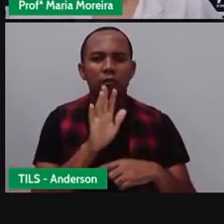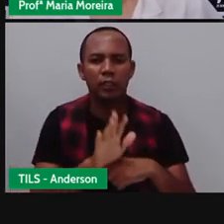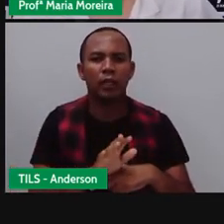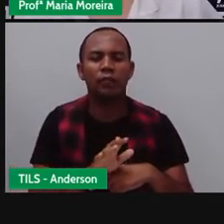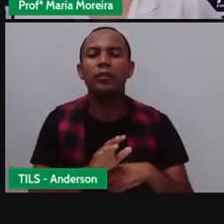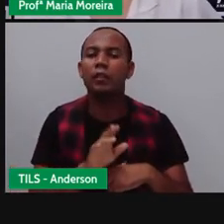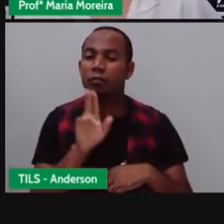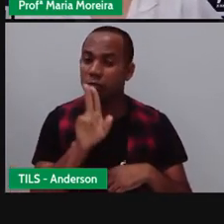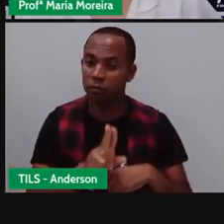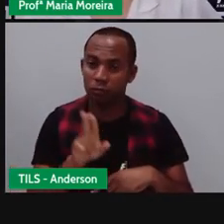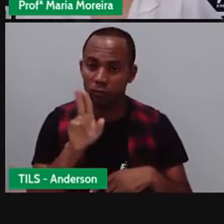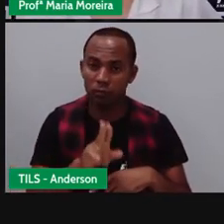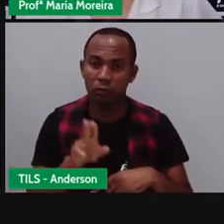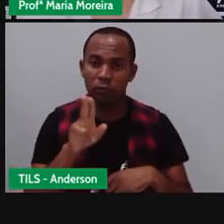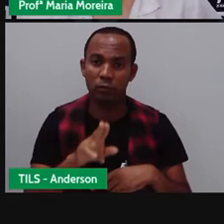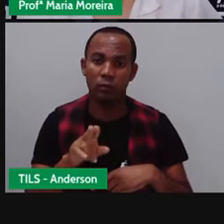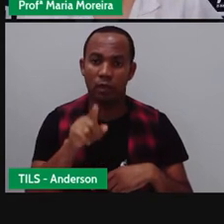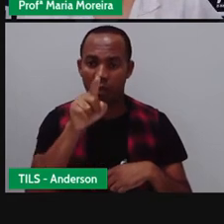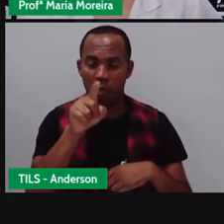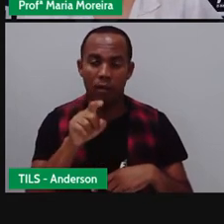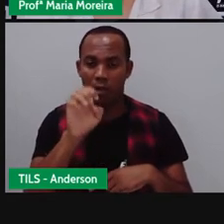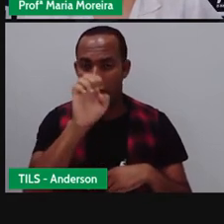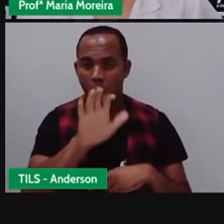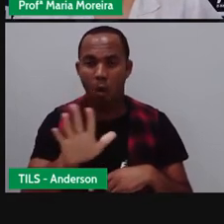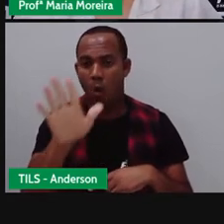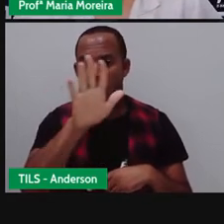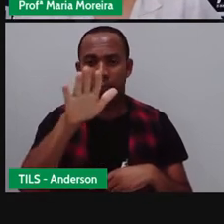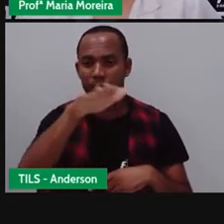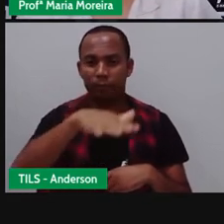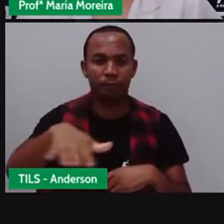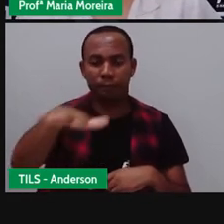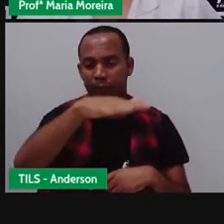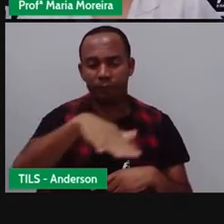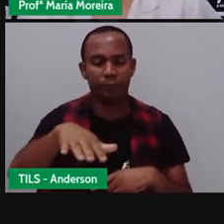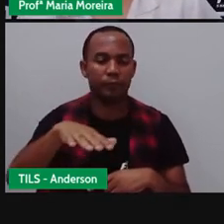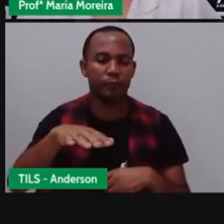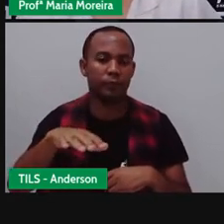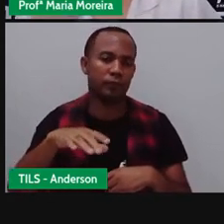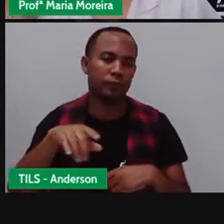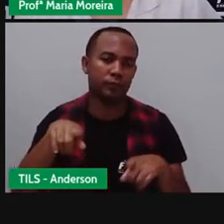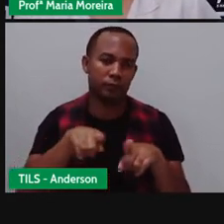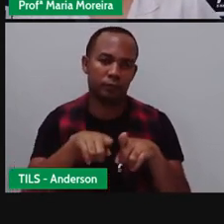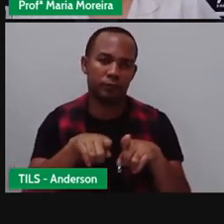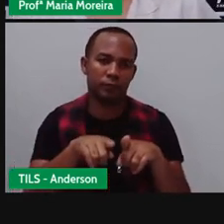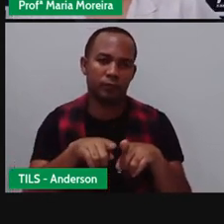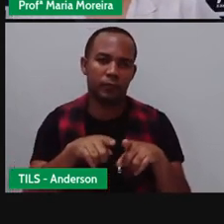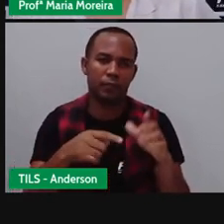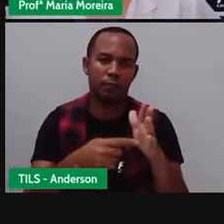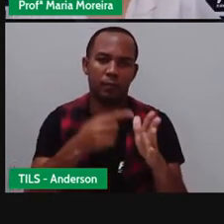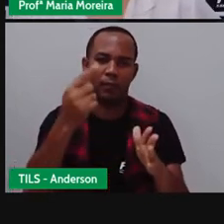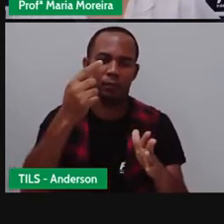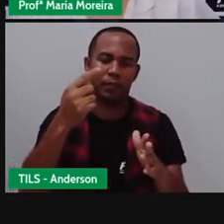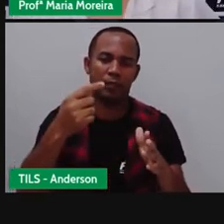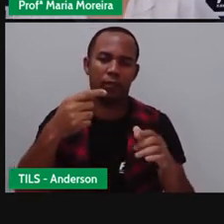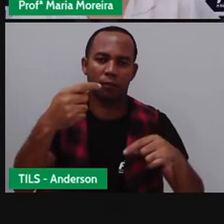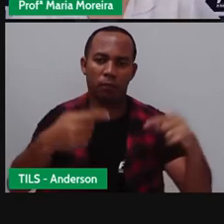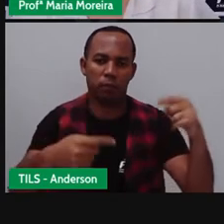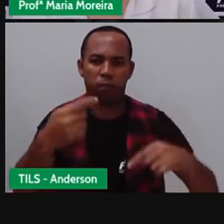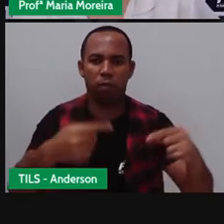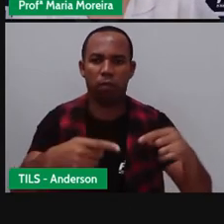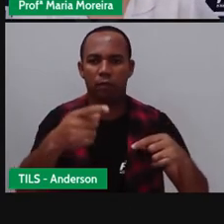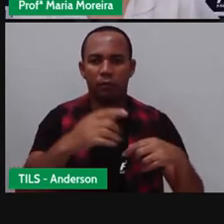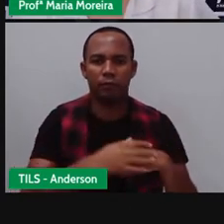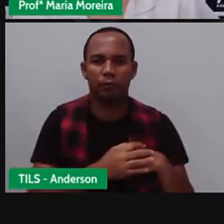utilizado por várias tropas que estão aí na Primeira Guerra Mundial.